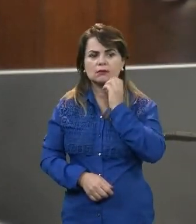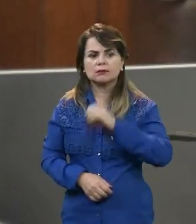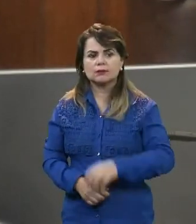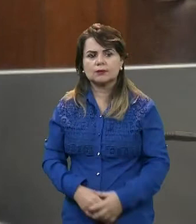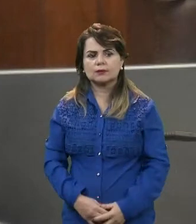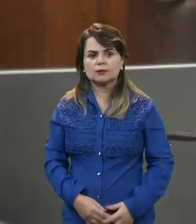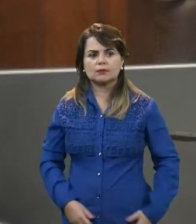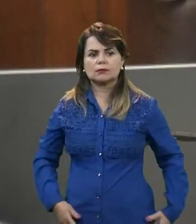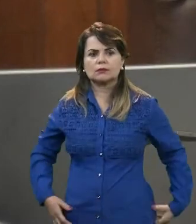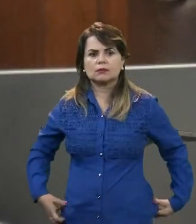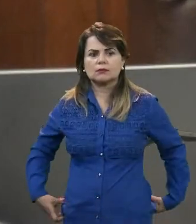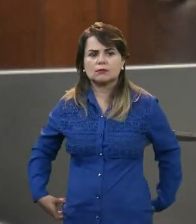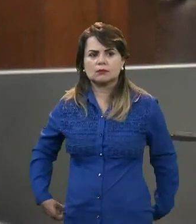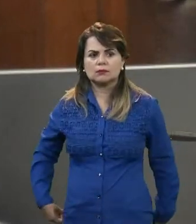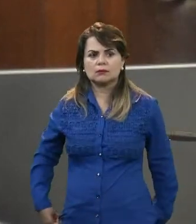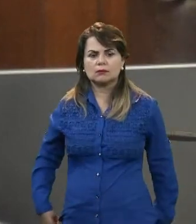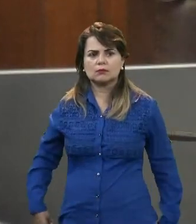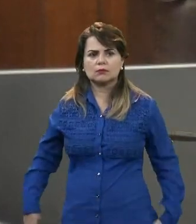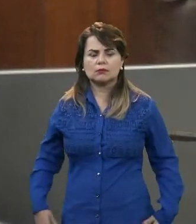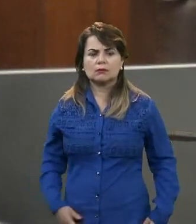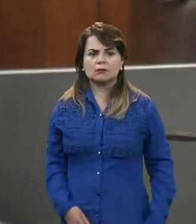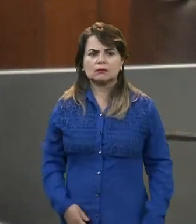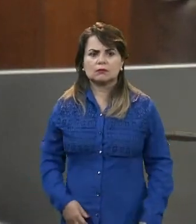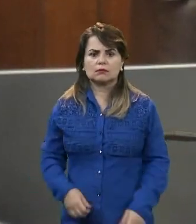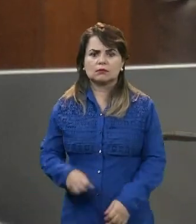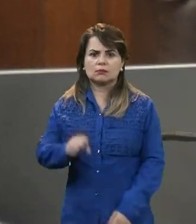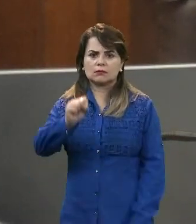Ah, o Cicrede.